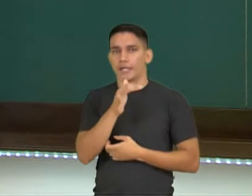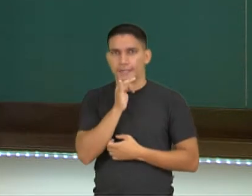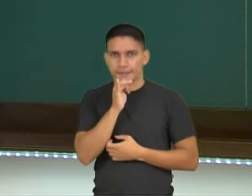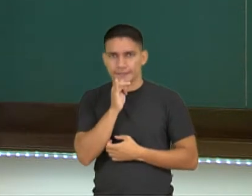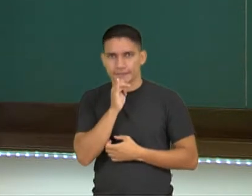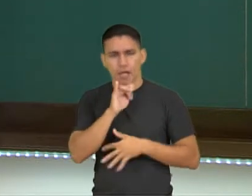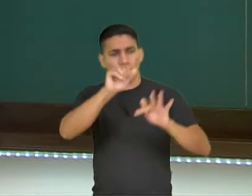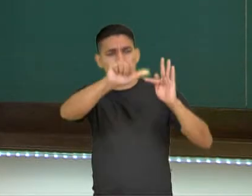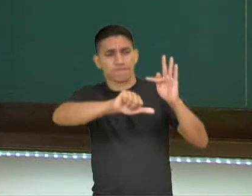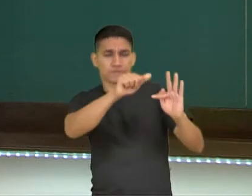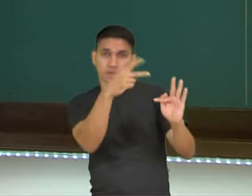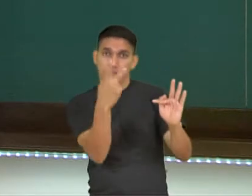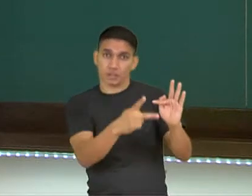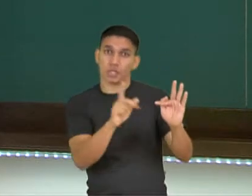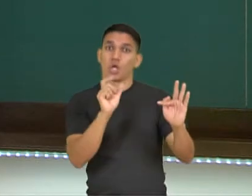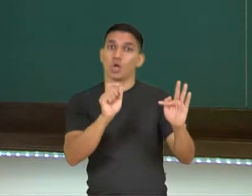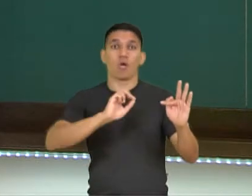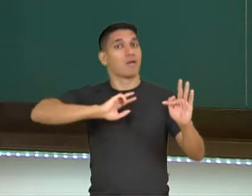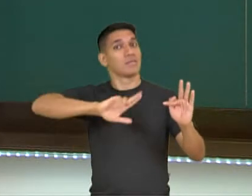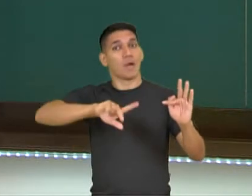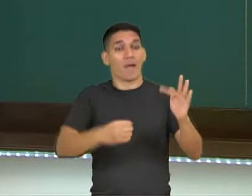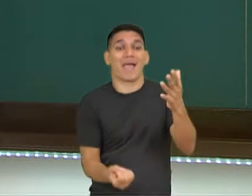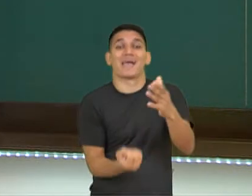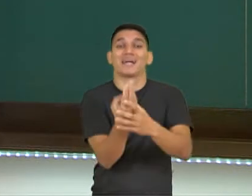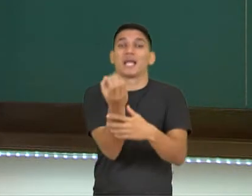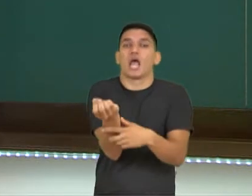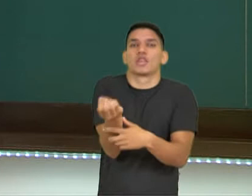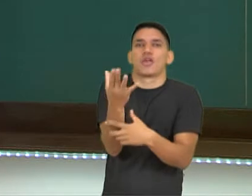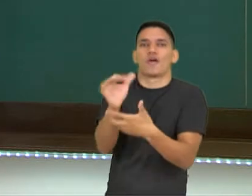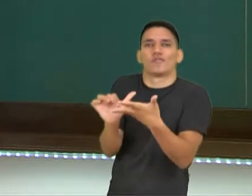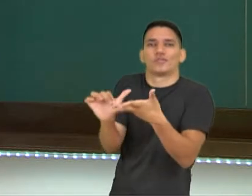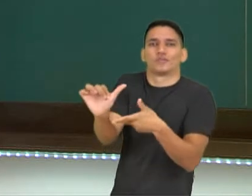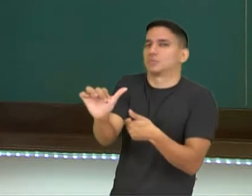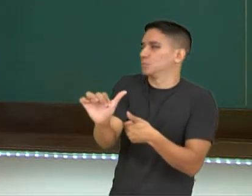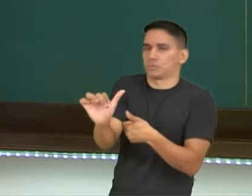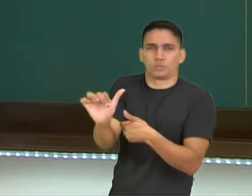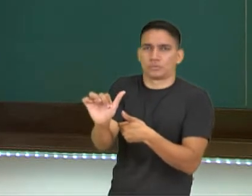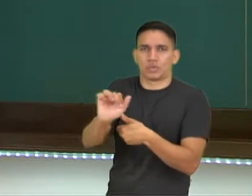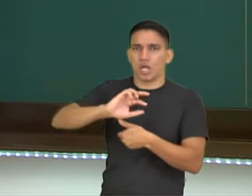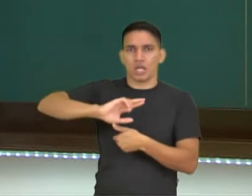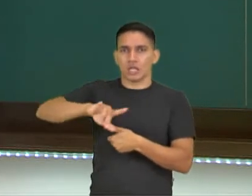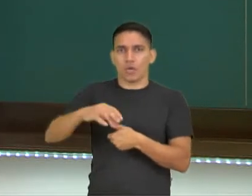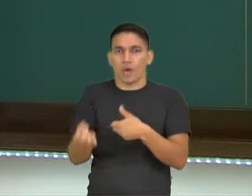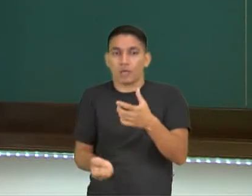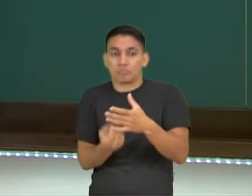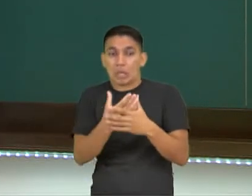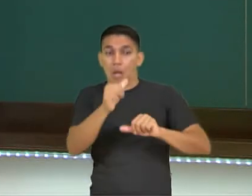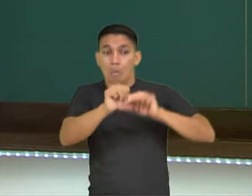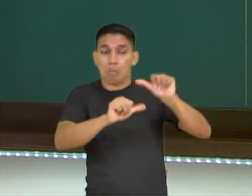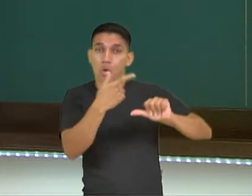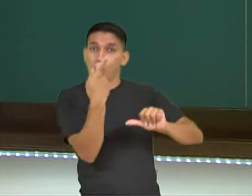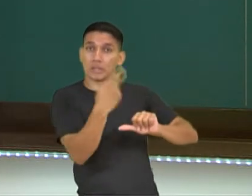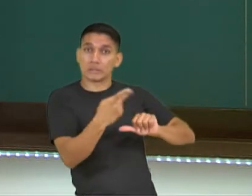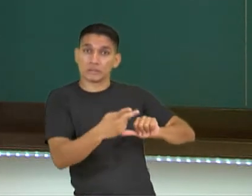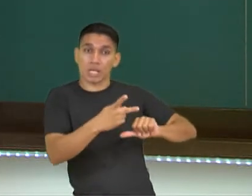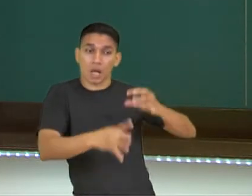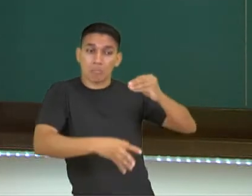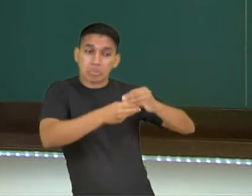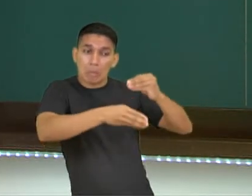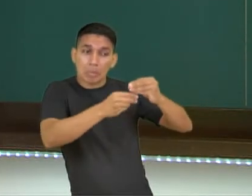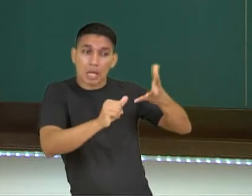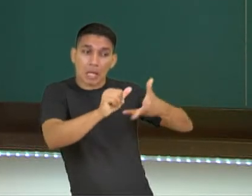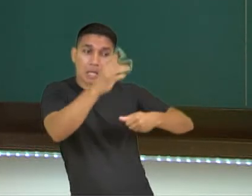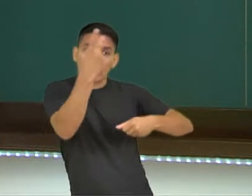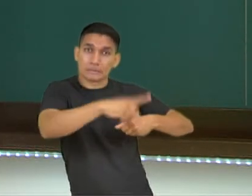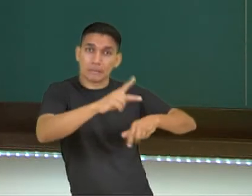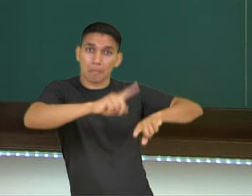gente fala em fenômeno físico, ele não produz novas substâncias. Ou seja, não há alteração na composição da